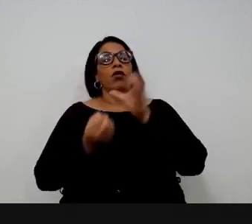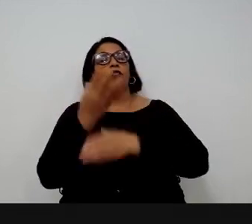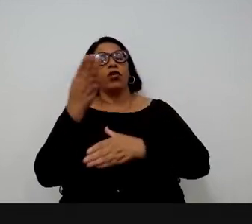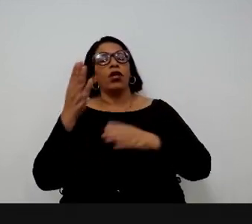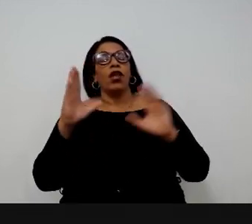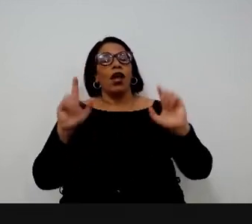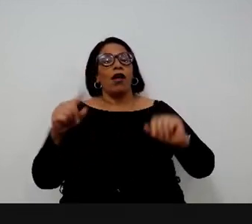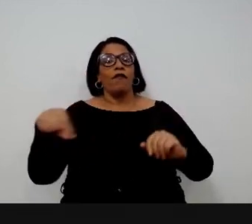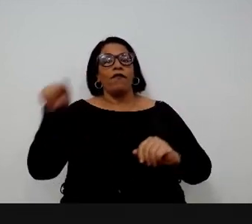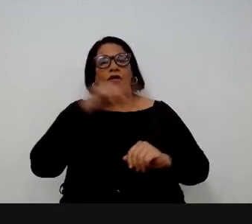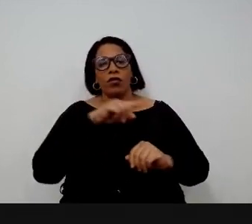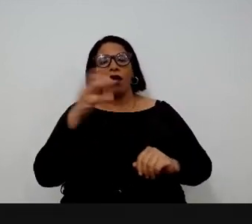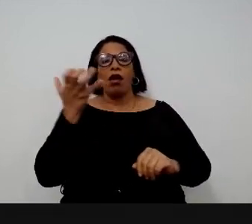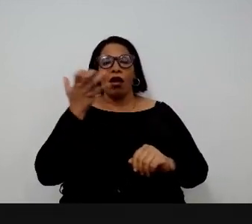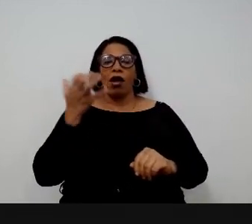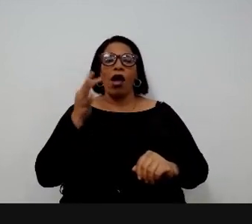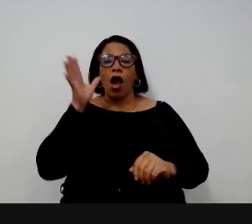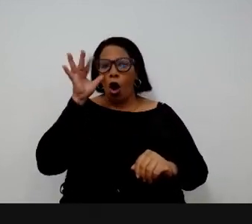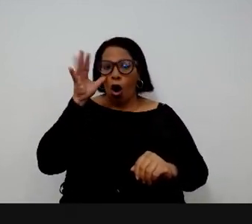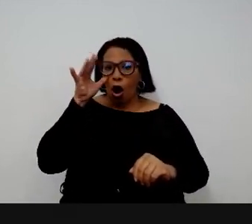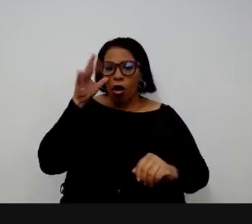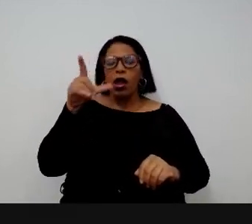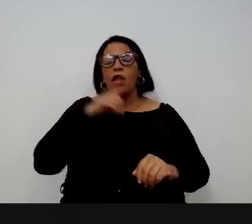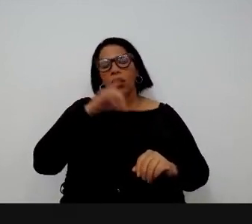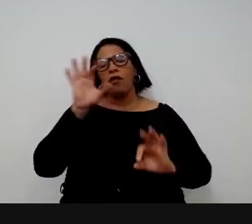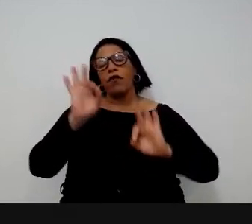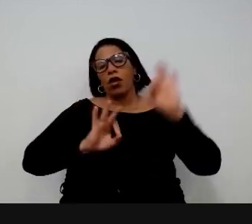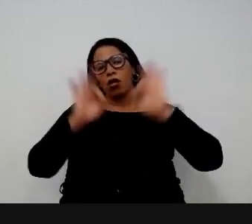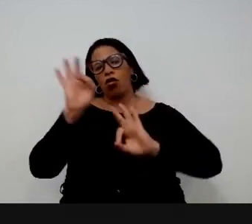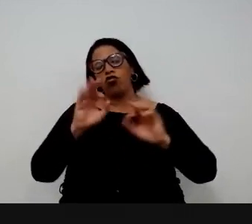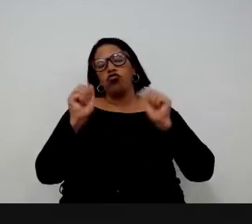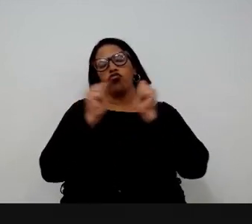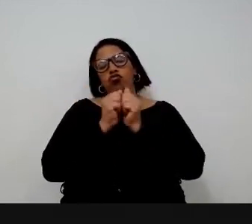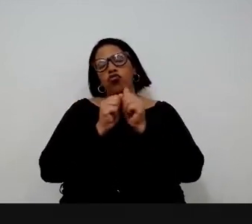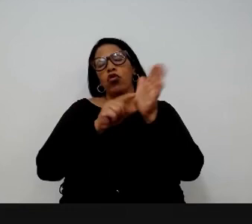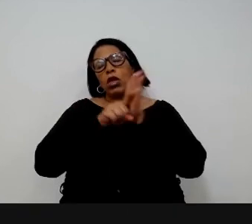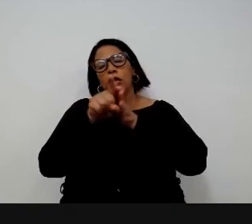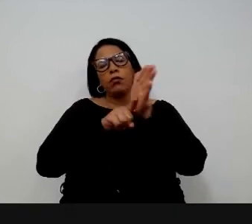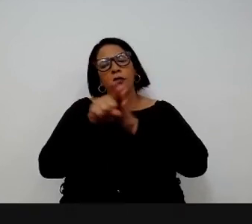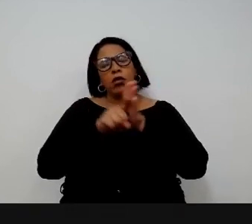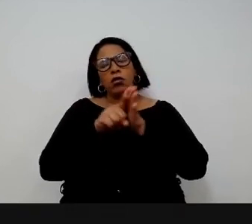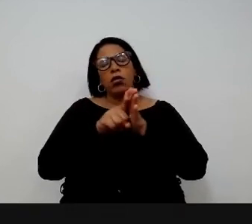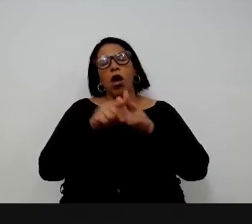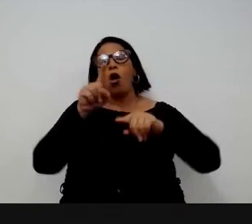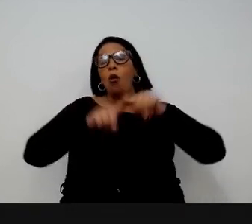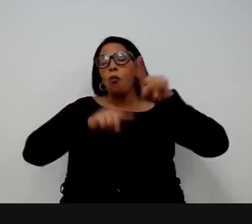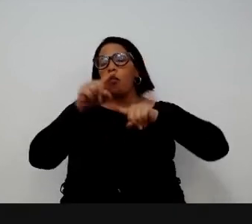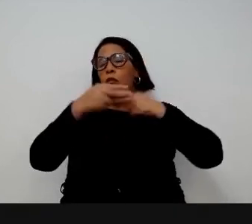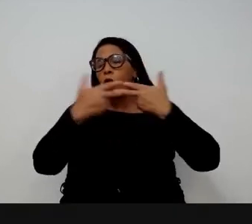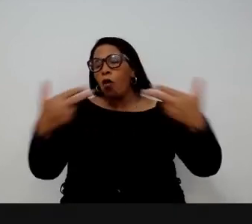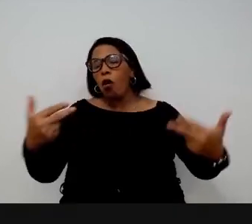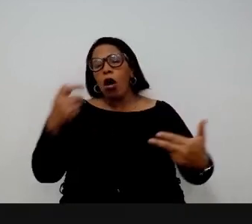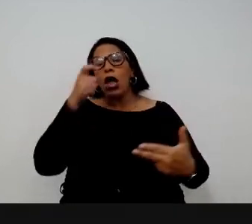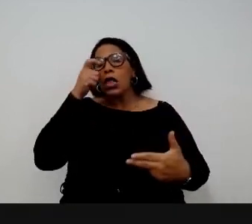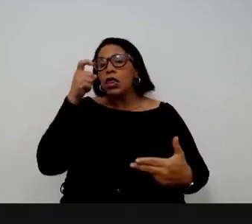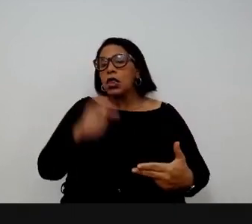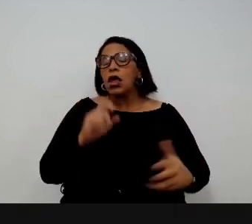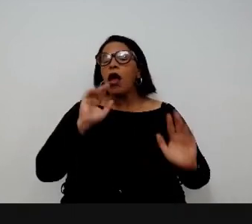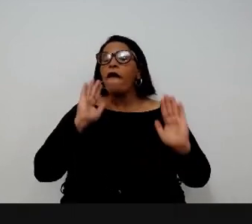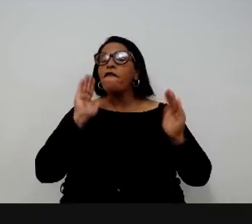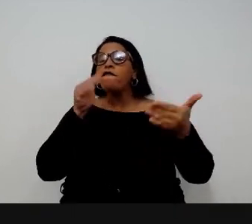criar então se vocês quiserem também dar uma olhada foi feito com vários especialistas um produto super interessante voltado